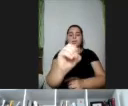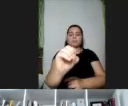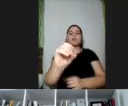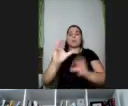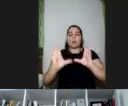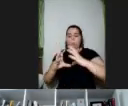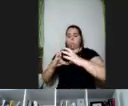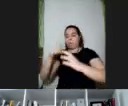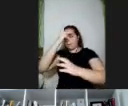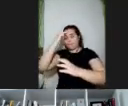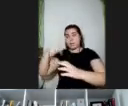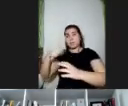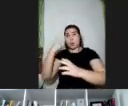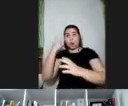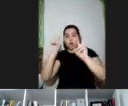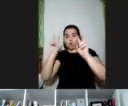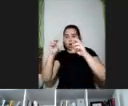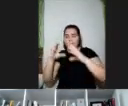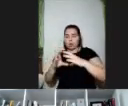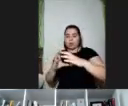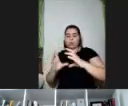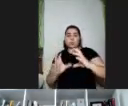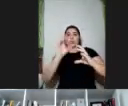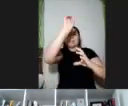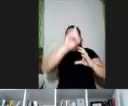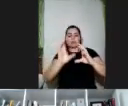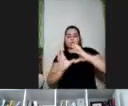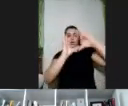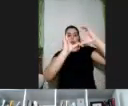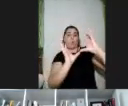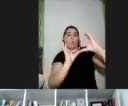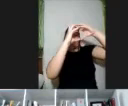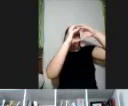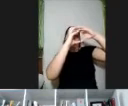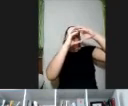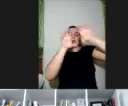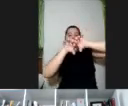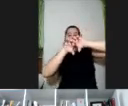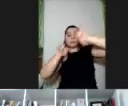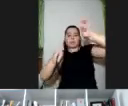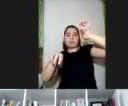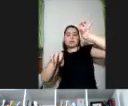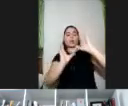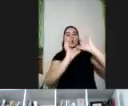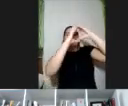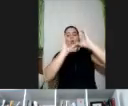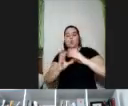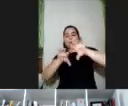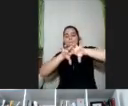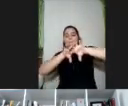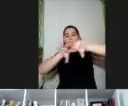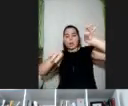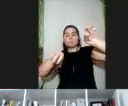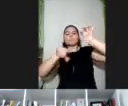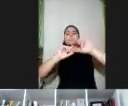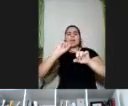de alguns serviços, mas fora do ambiente coletivo, como um grupo segregado. Depois,